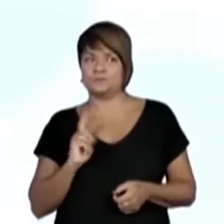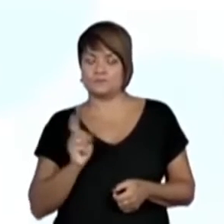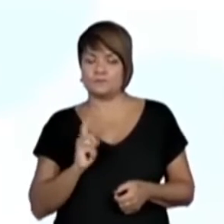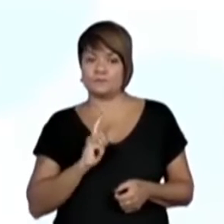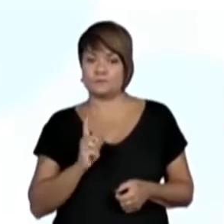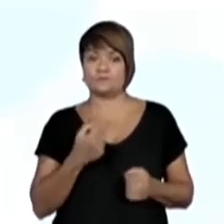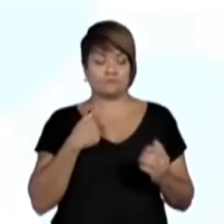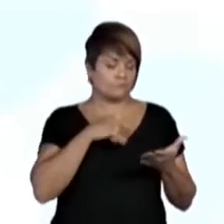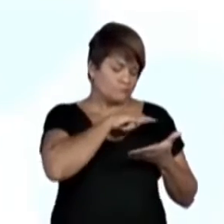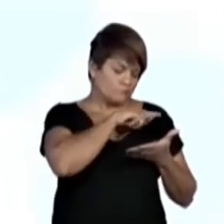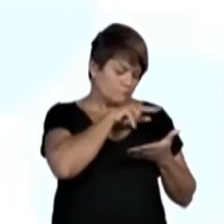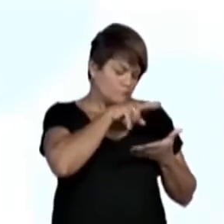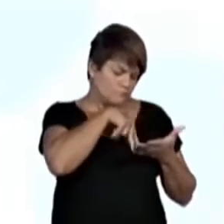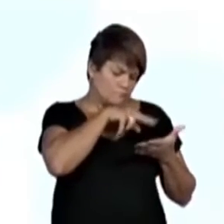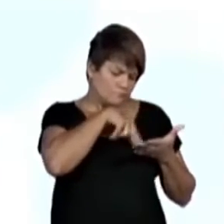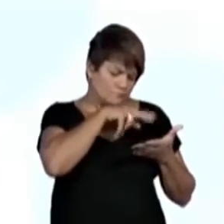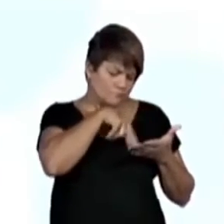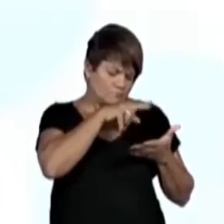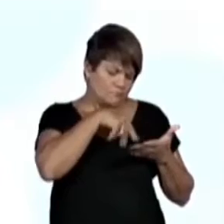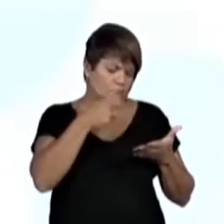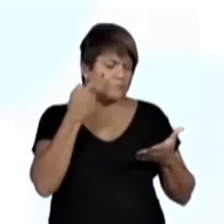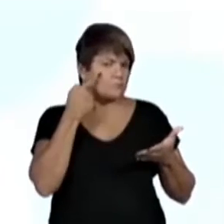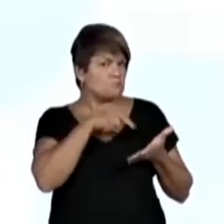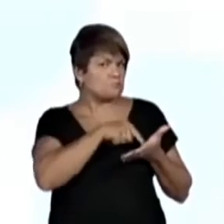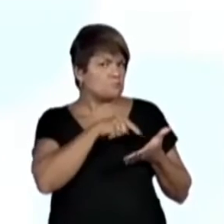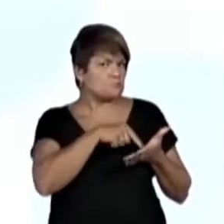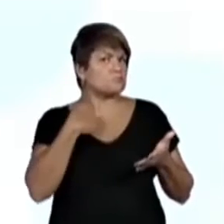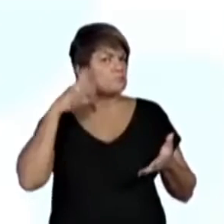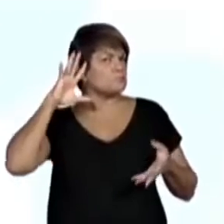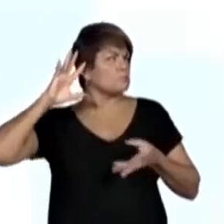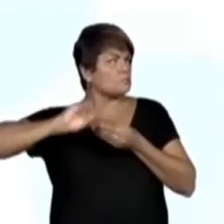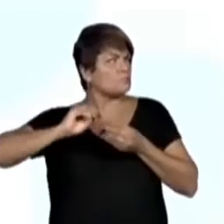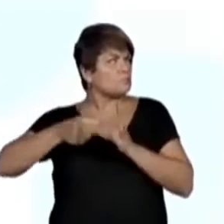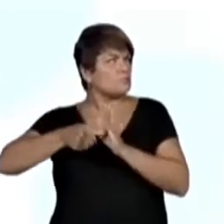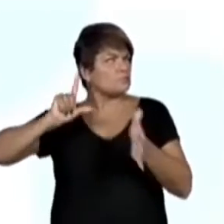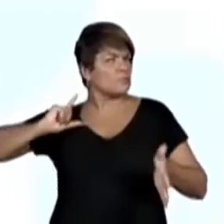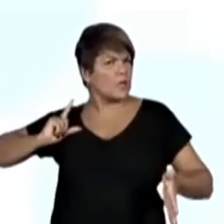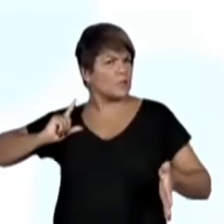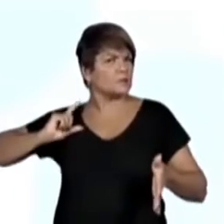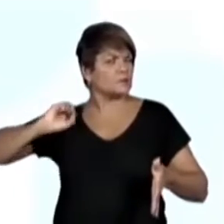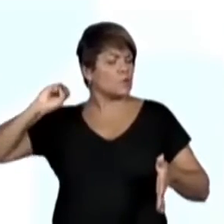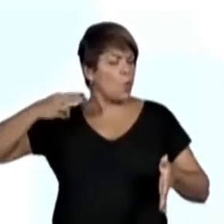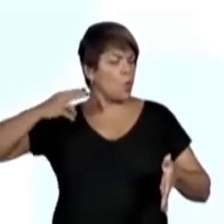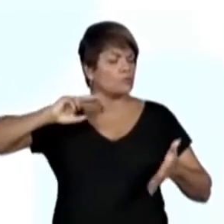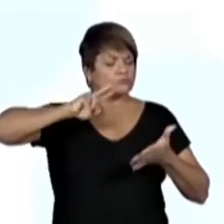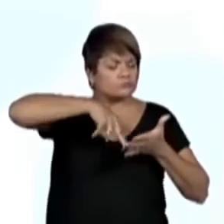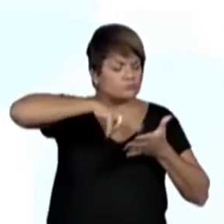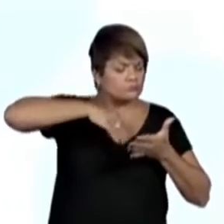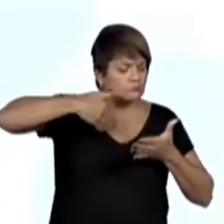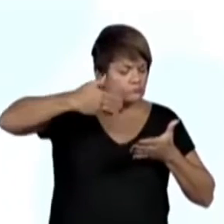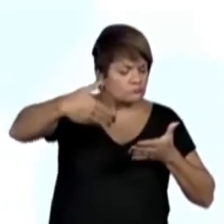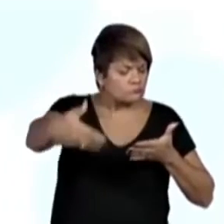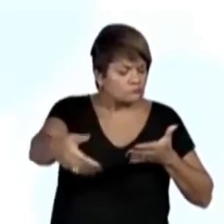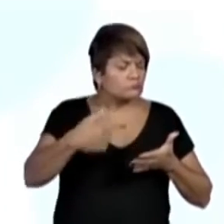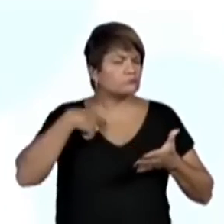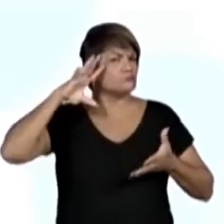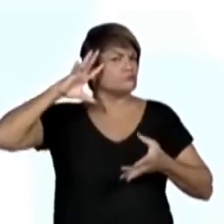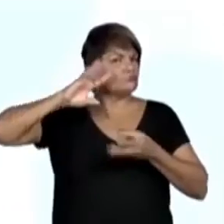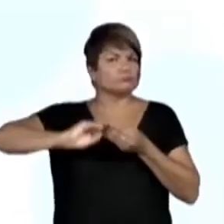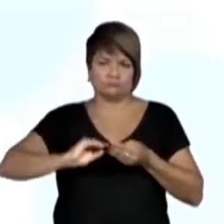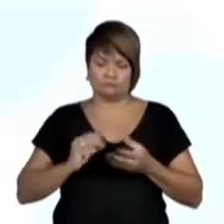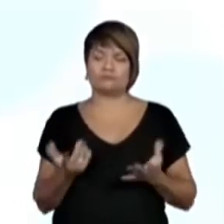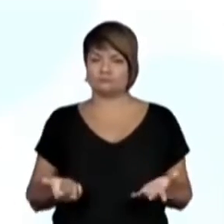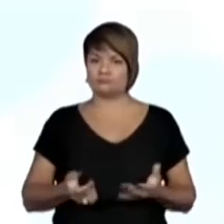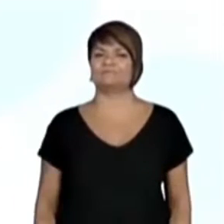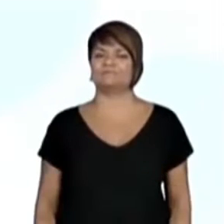e inferências realizadas antes e durante a leitura do gênero